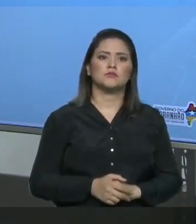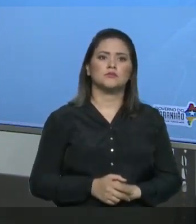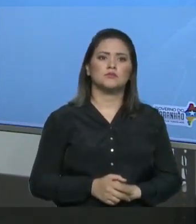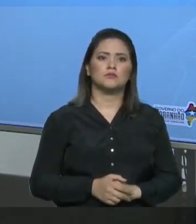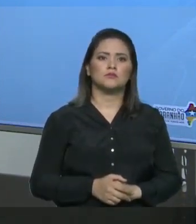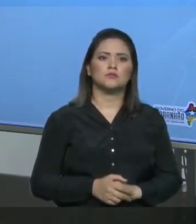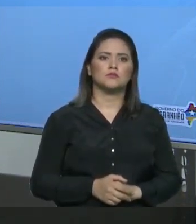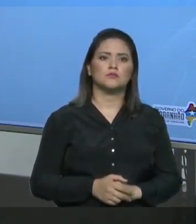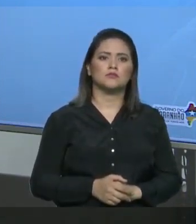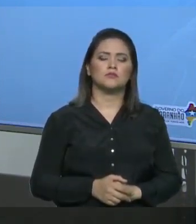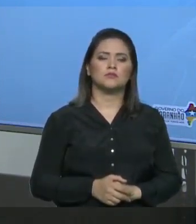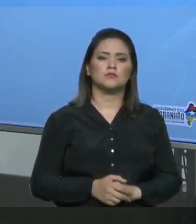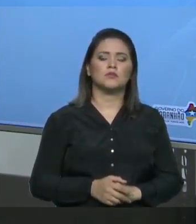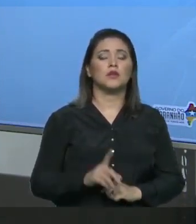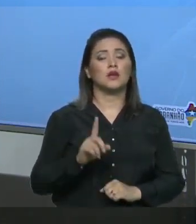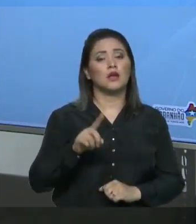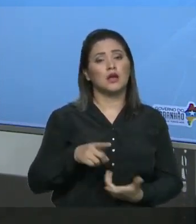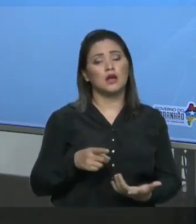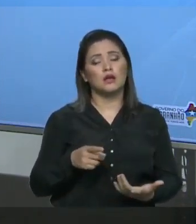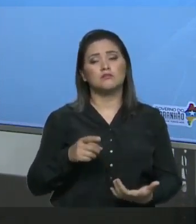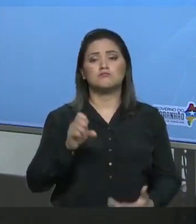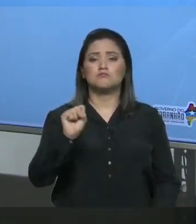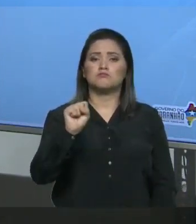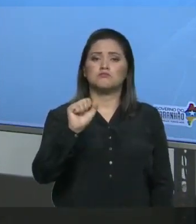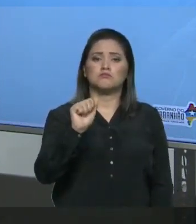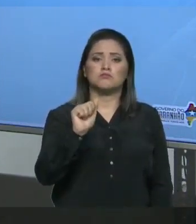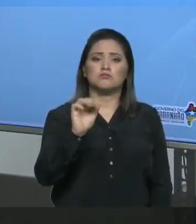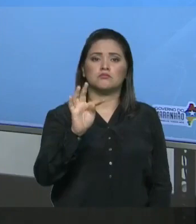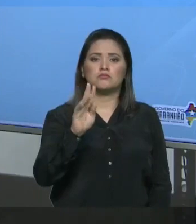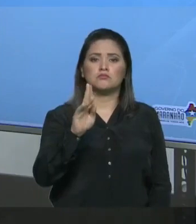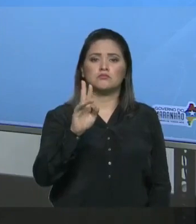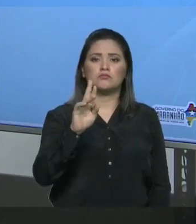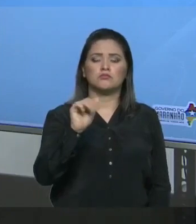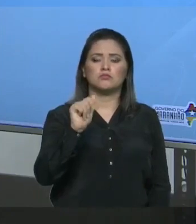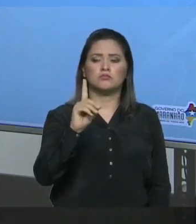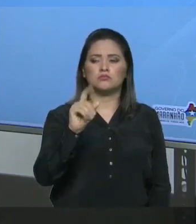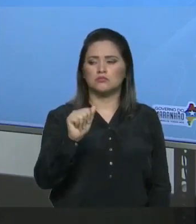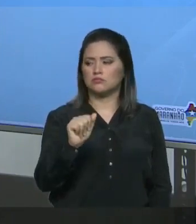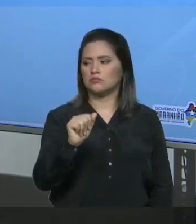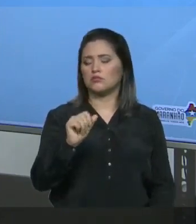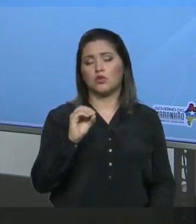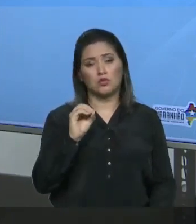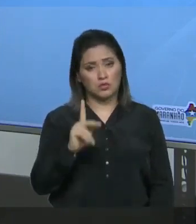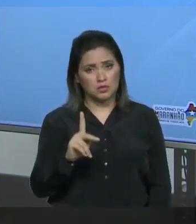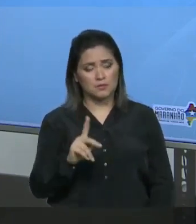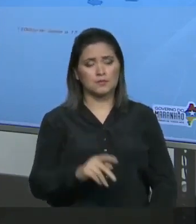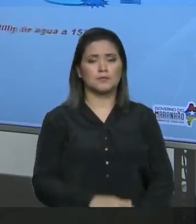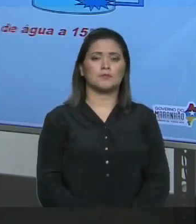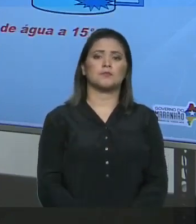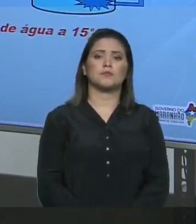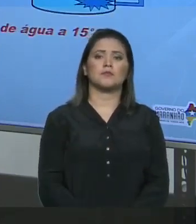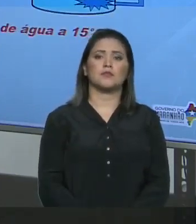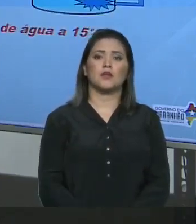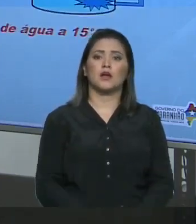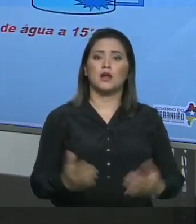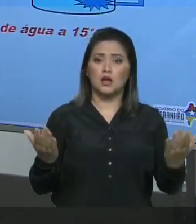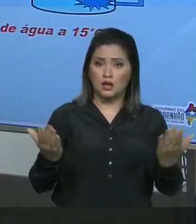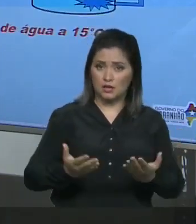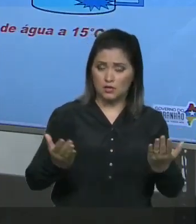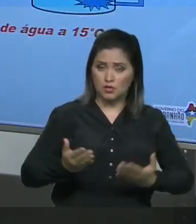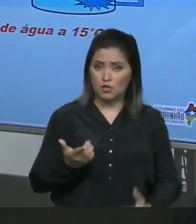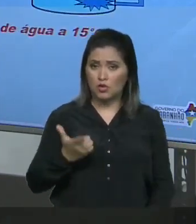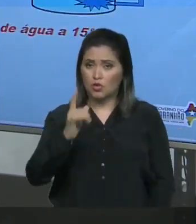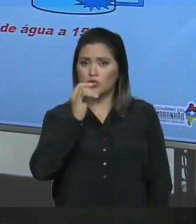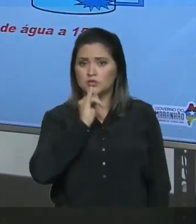graus celsius A solução Será classificada Como saturada Ok Vamos agora fazer o seguinte